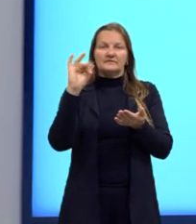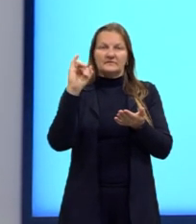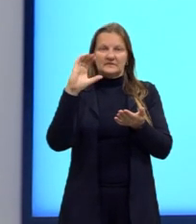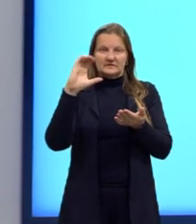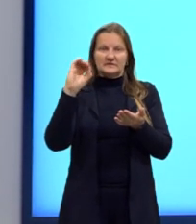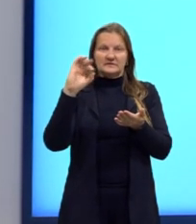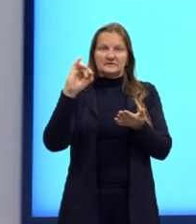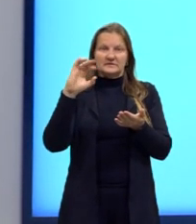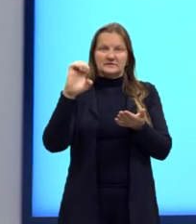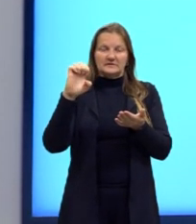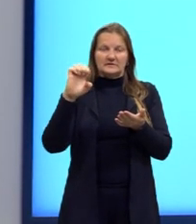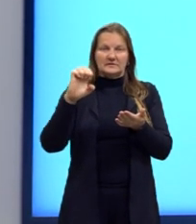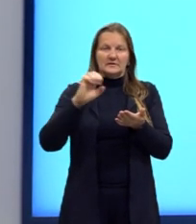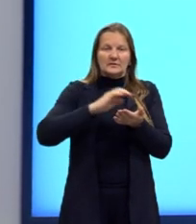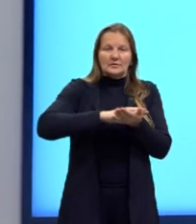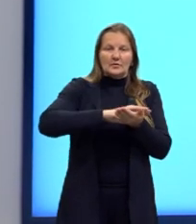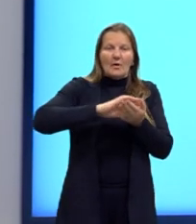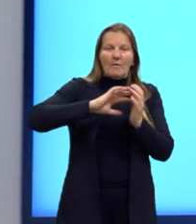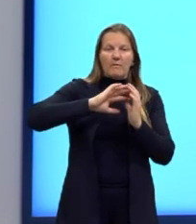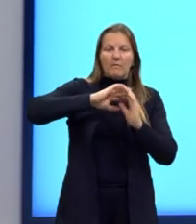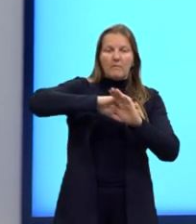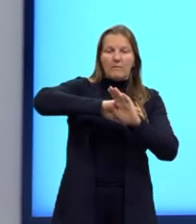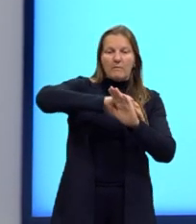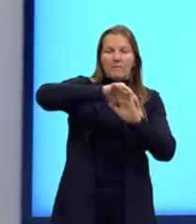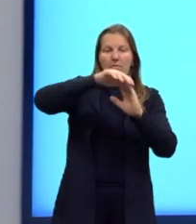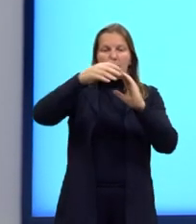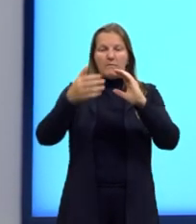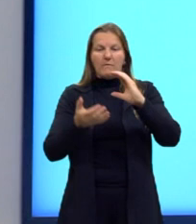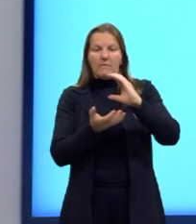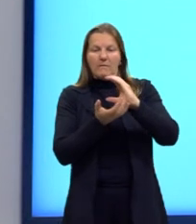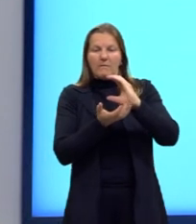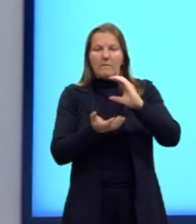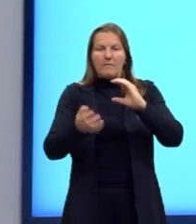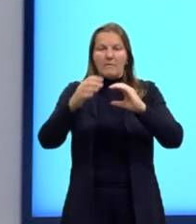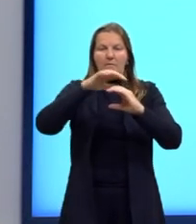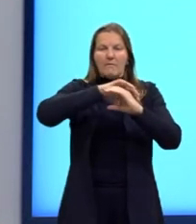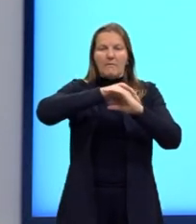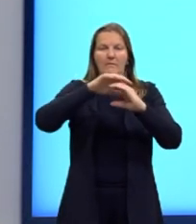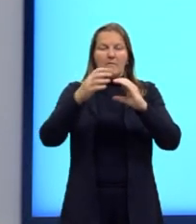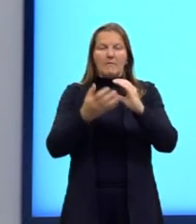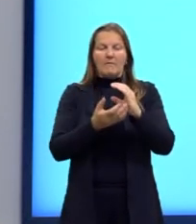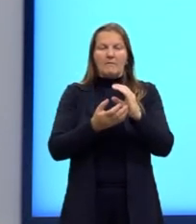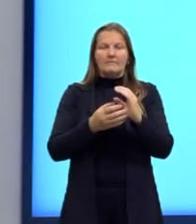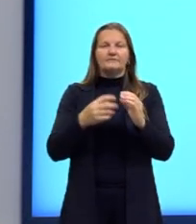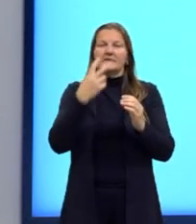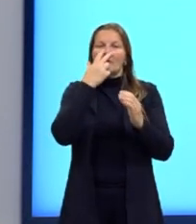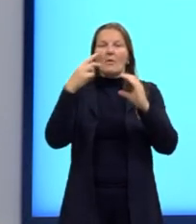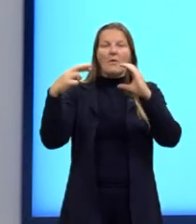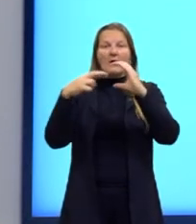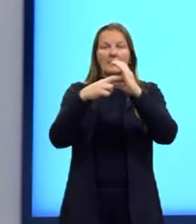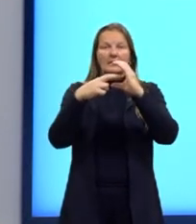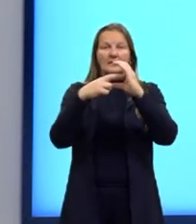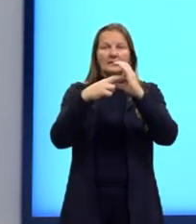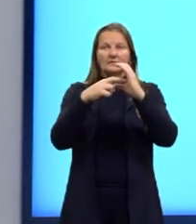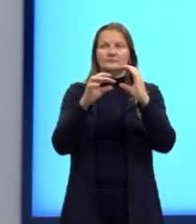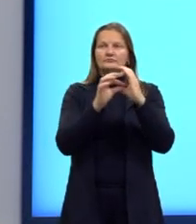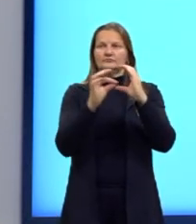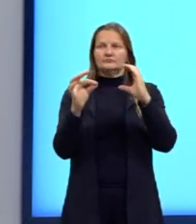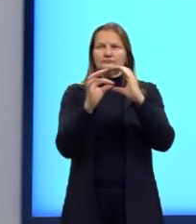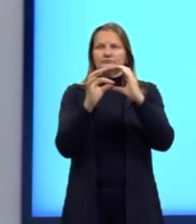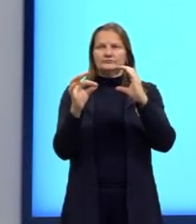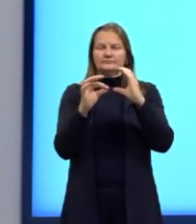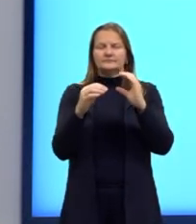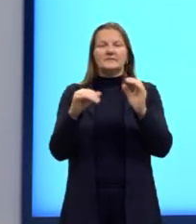formada pelos pontos que estão distantes do centro na mesma medida do raio. O raio nós continuamos então